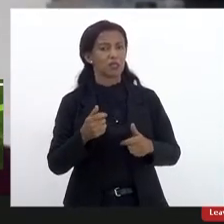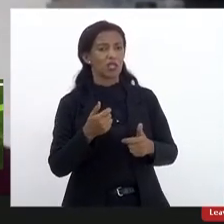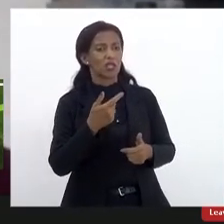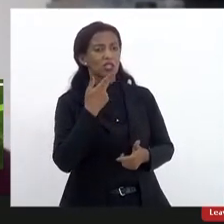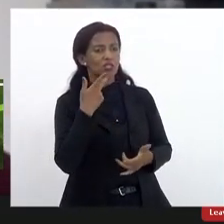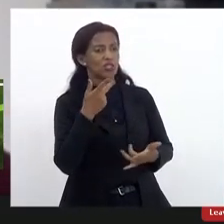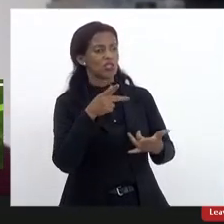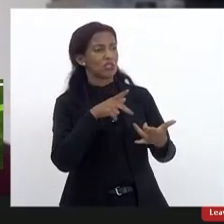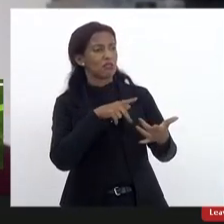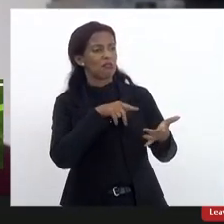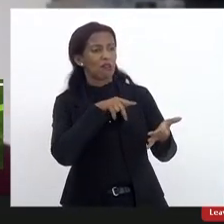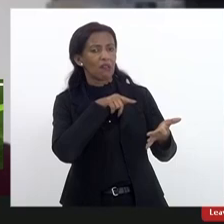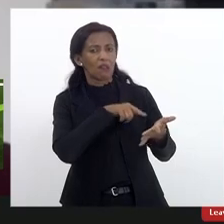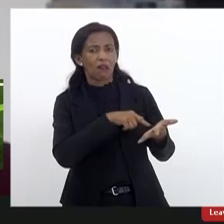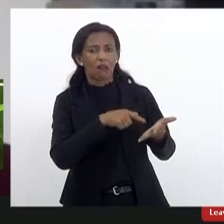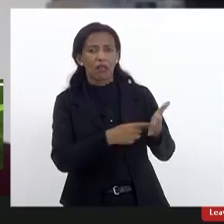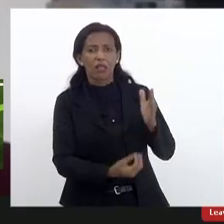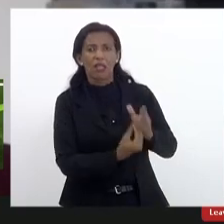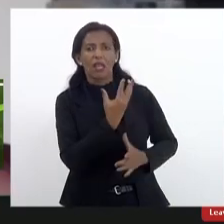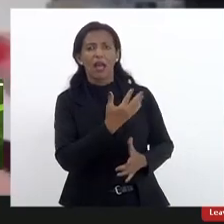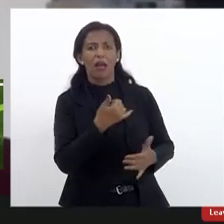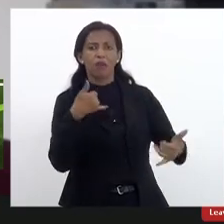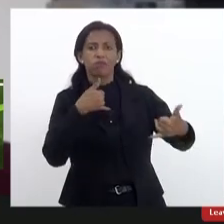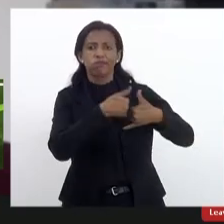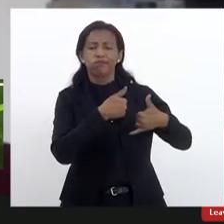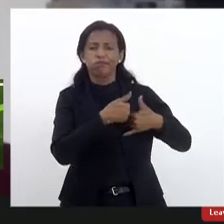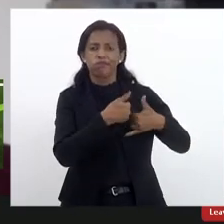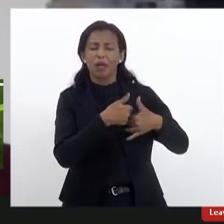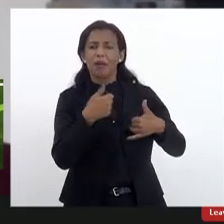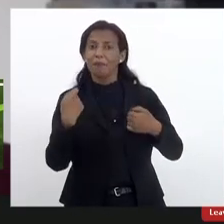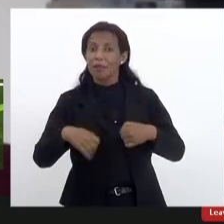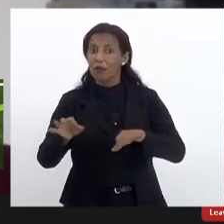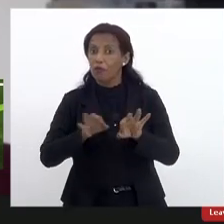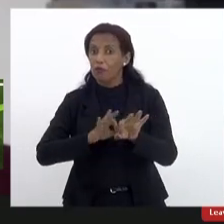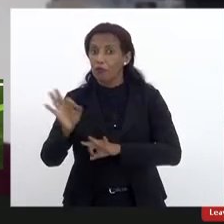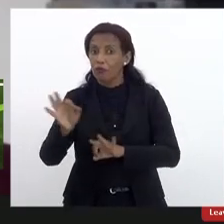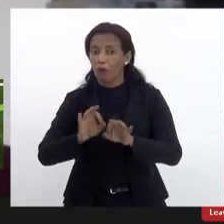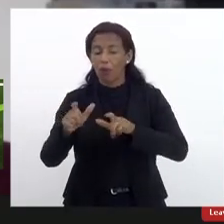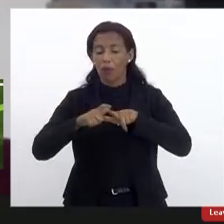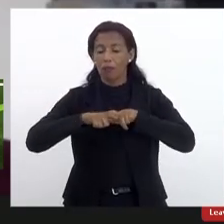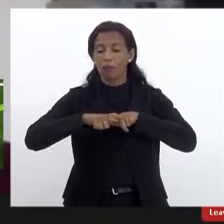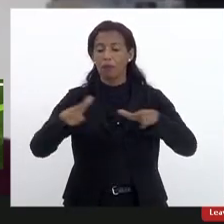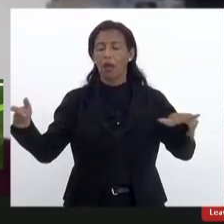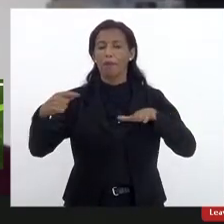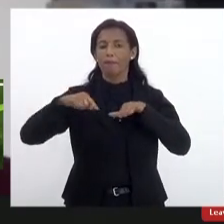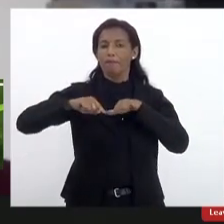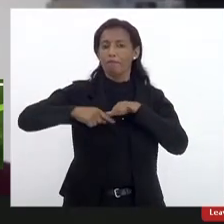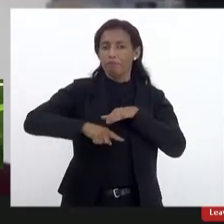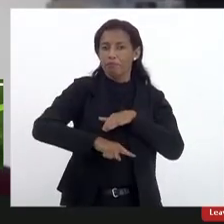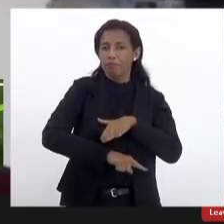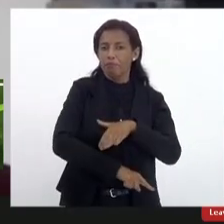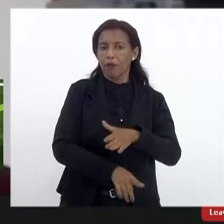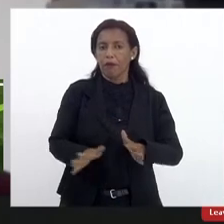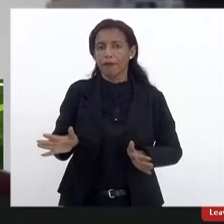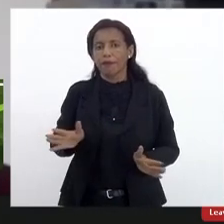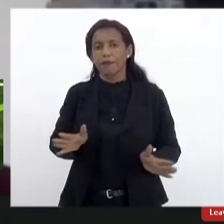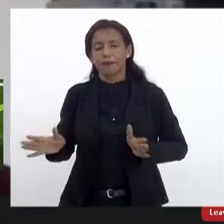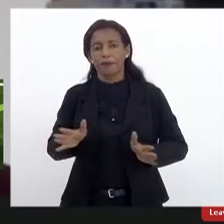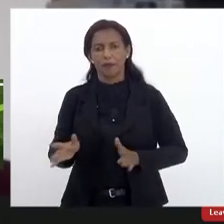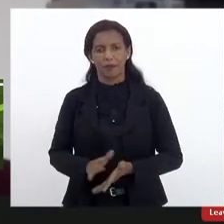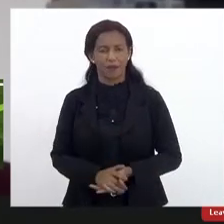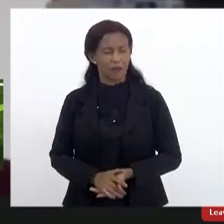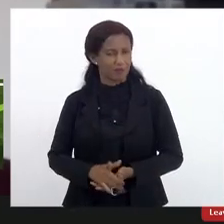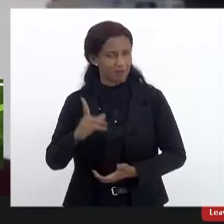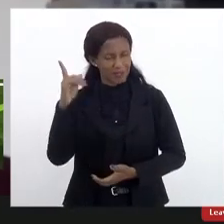conosco a gente precisa encontrar formas de ampliar e aprofundar essas articulações mas elas